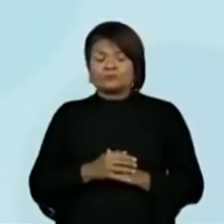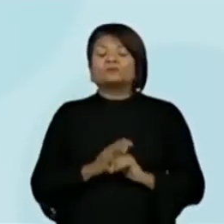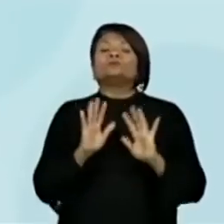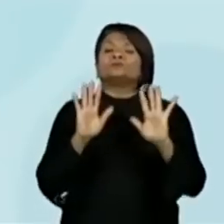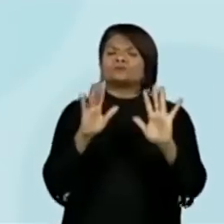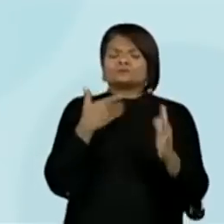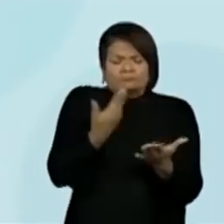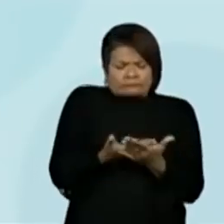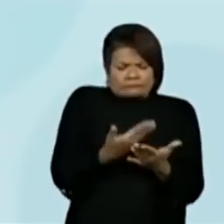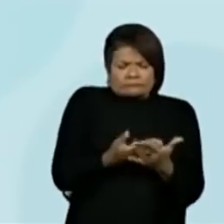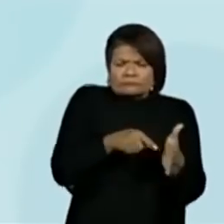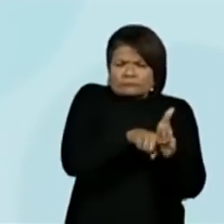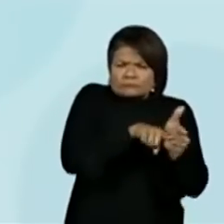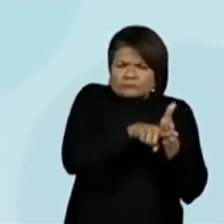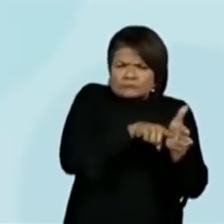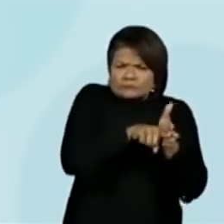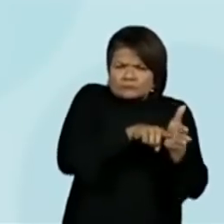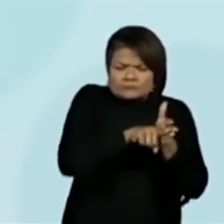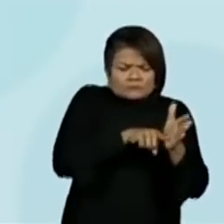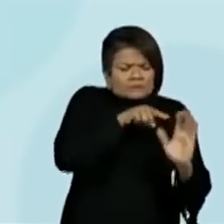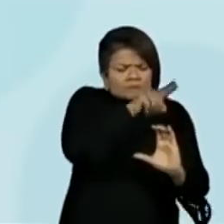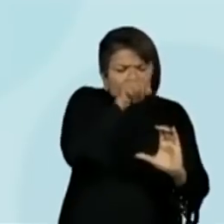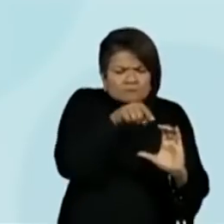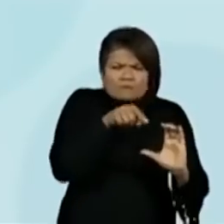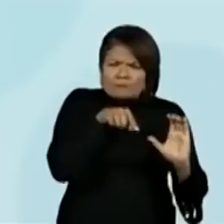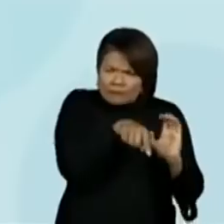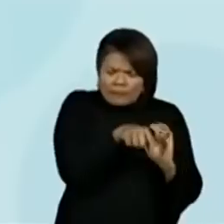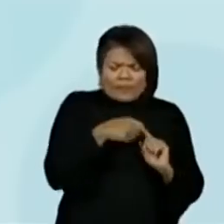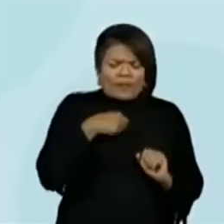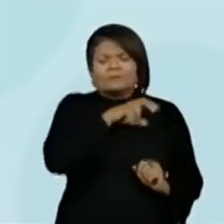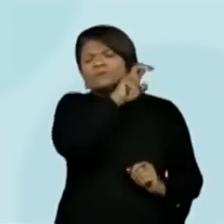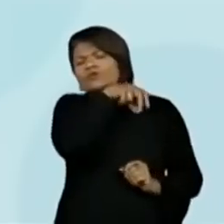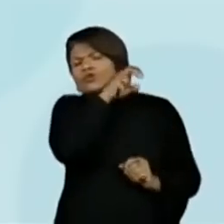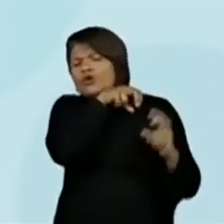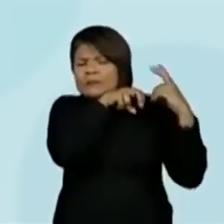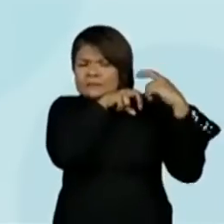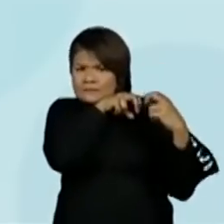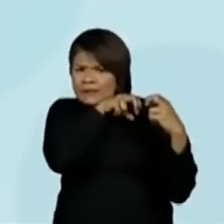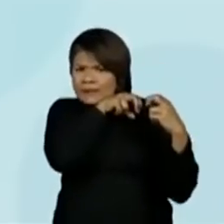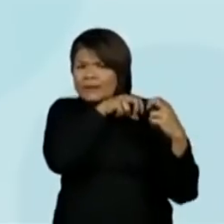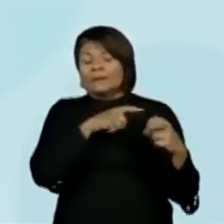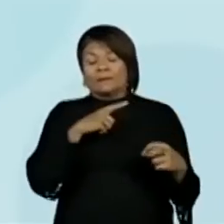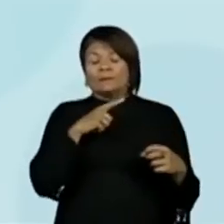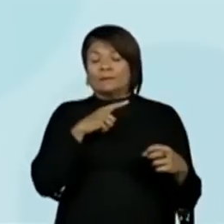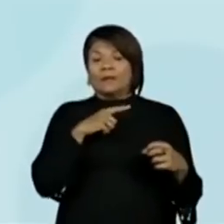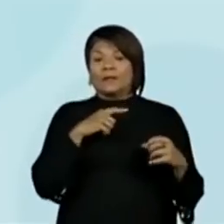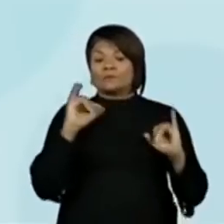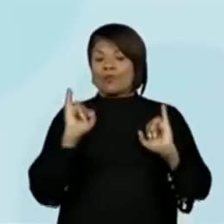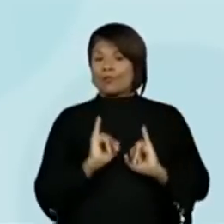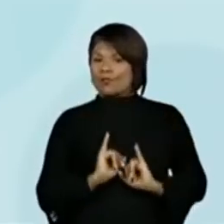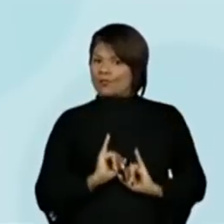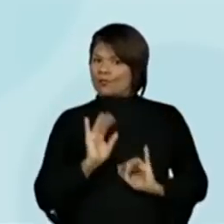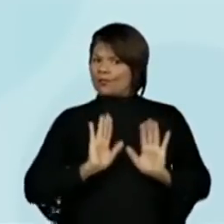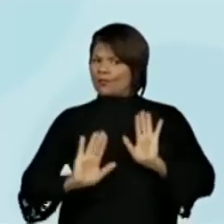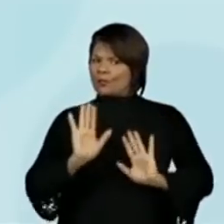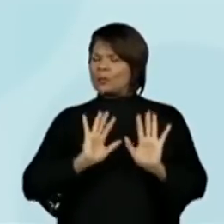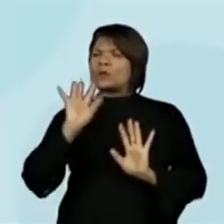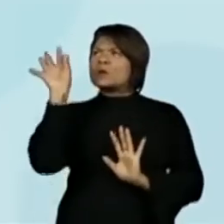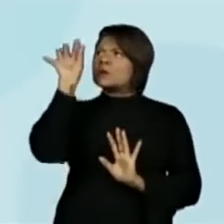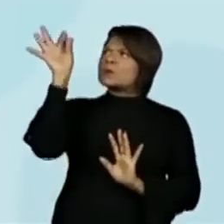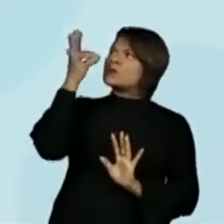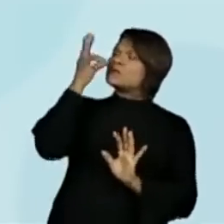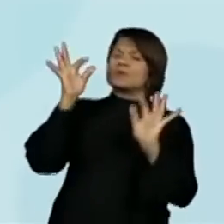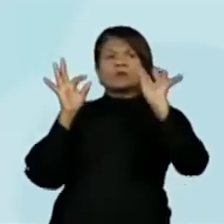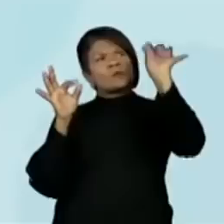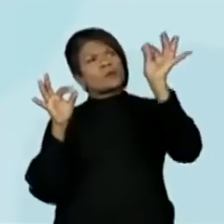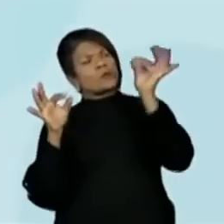estudiosos desse tipo de anfíbio, as cobras-cegas têm uma dieta muito sofisticada. Comem insetos, larvas de